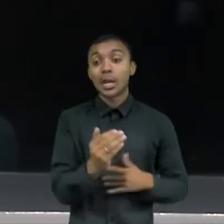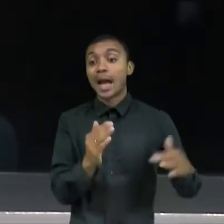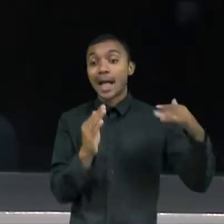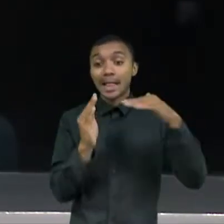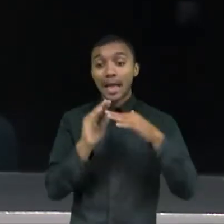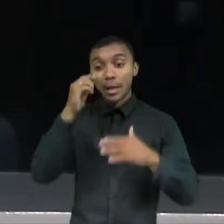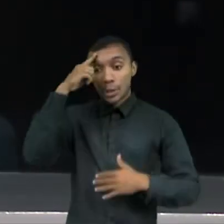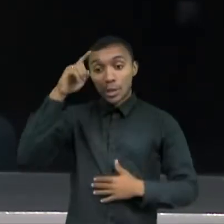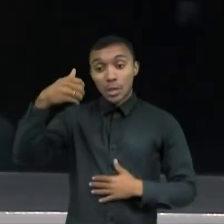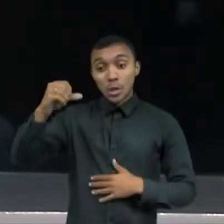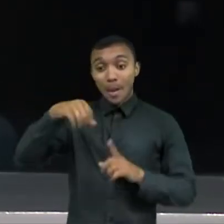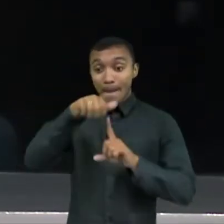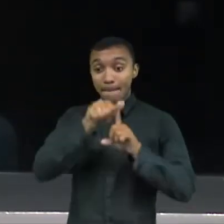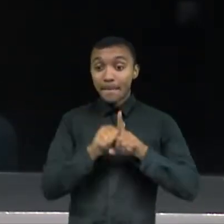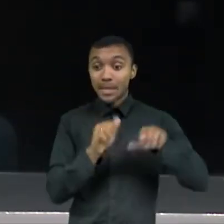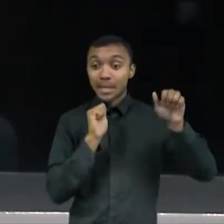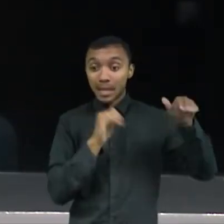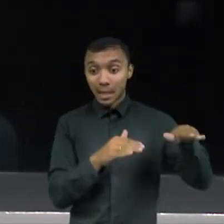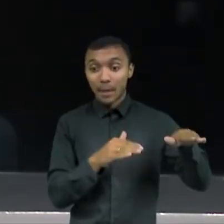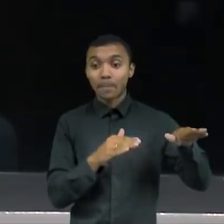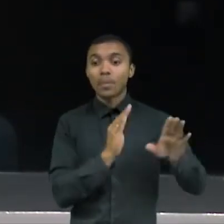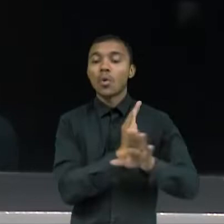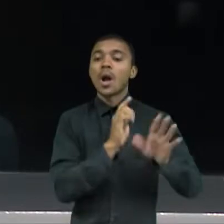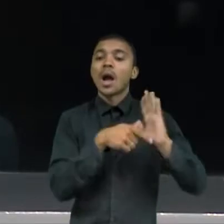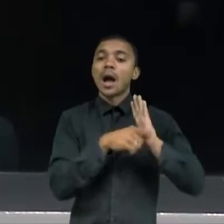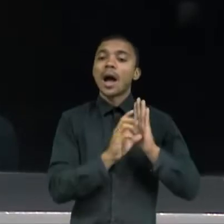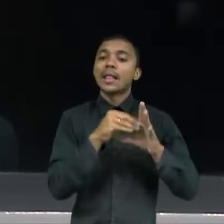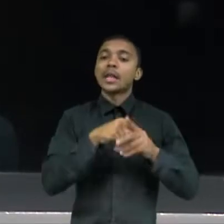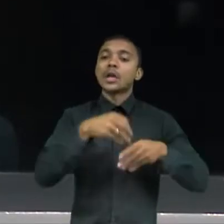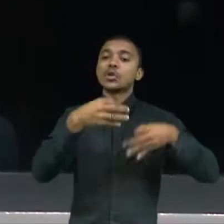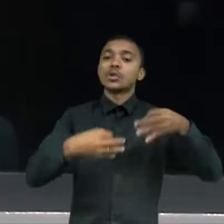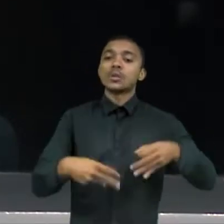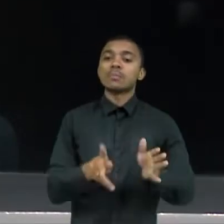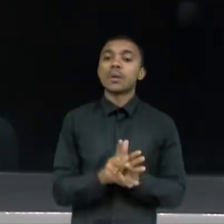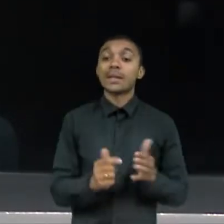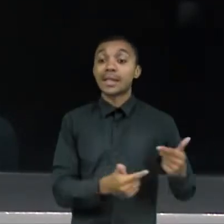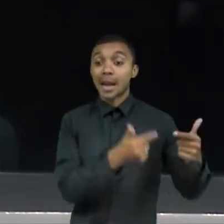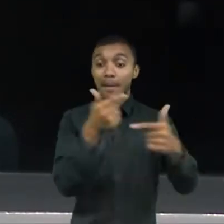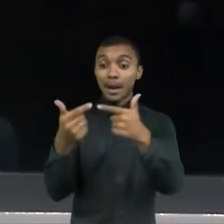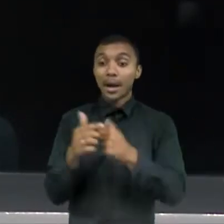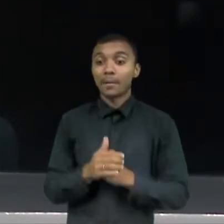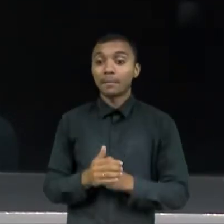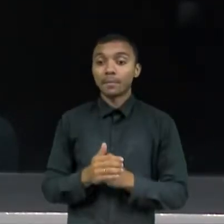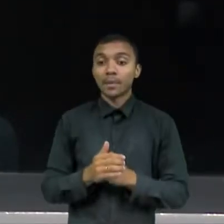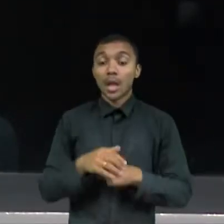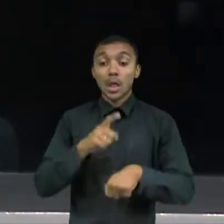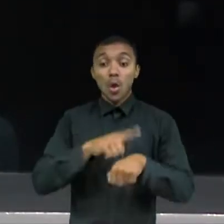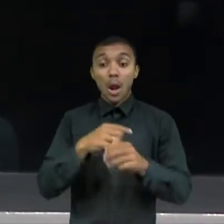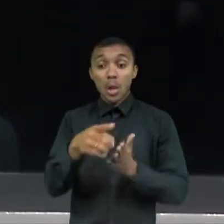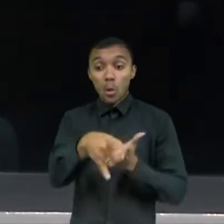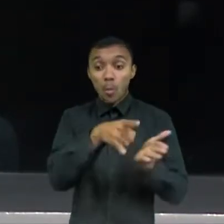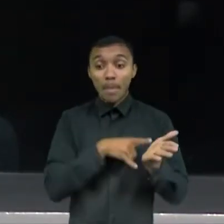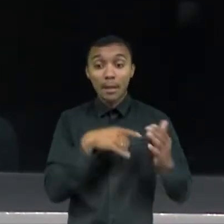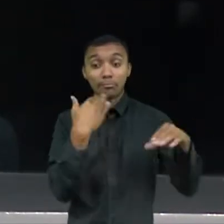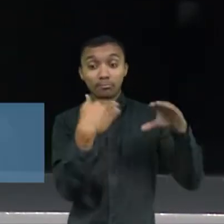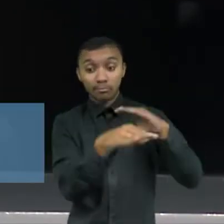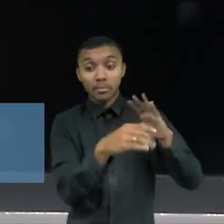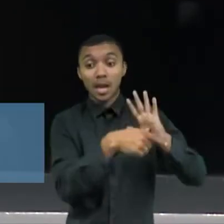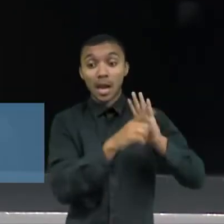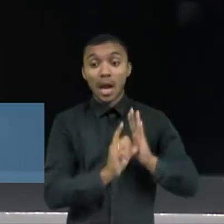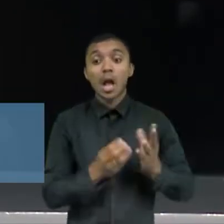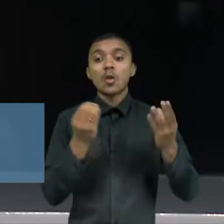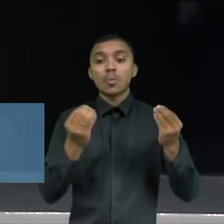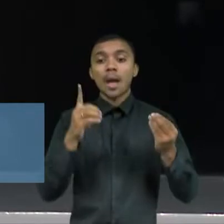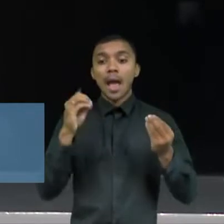de setembro, mediante petição na Justiça do Trabalho. O envio do requerimento pode ser realizado por mensagem